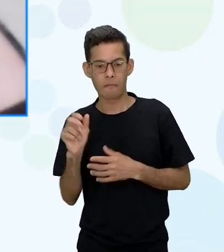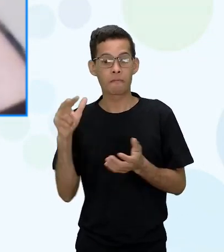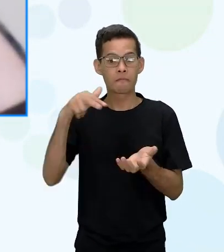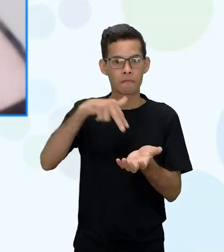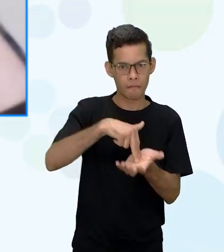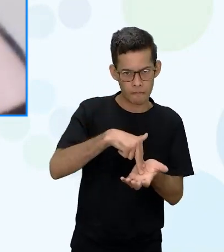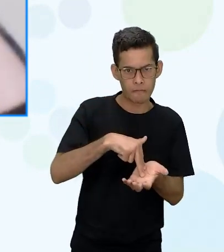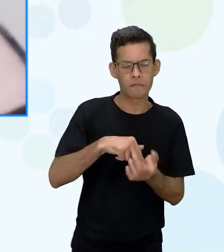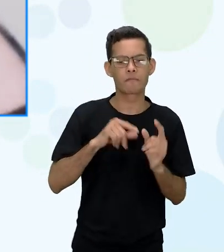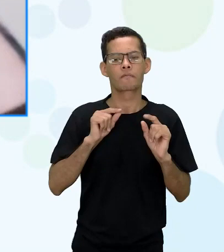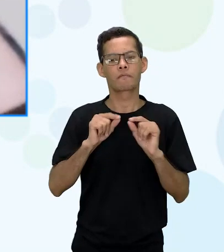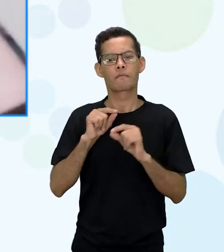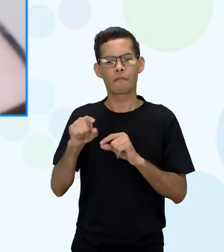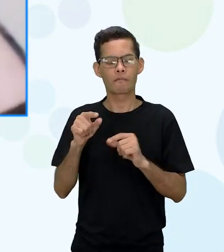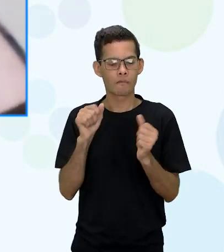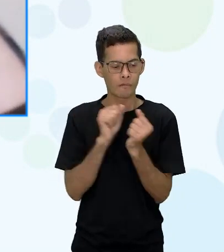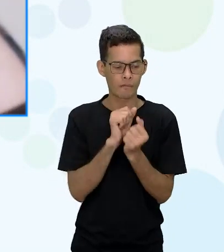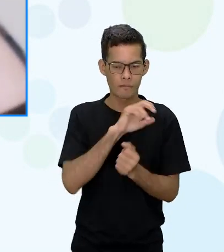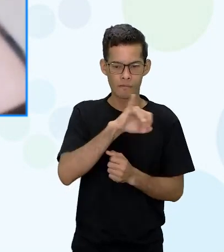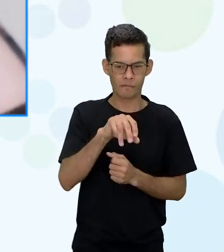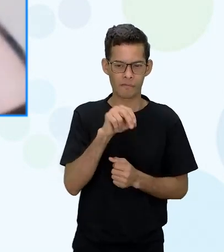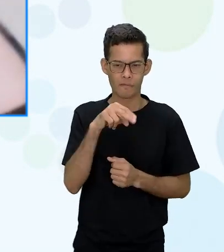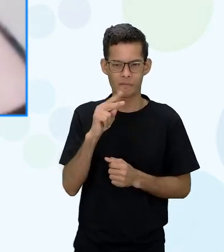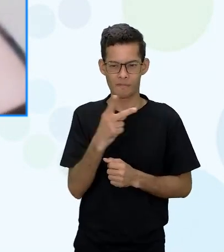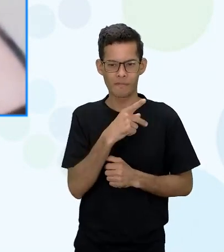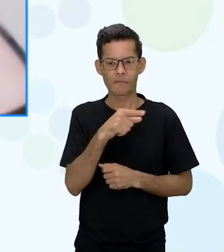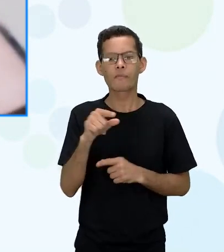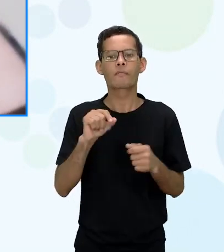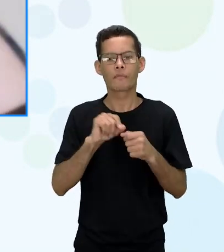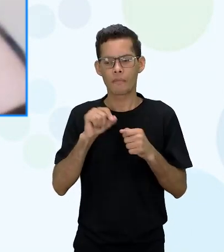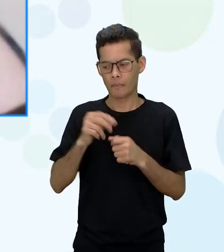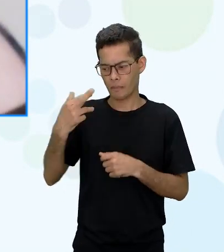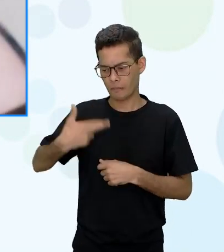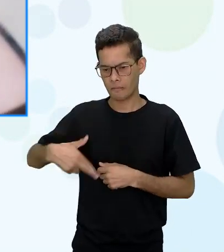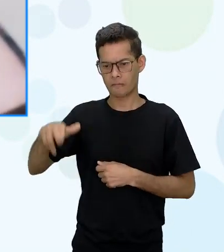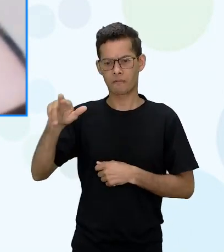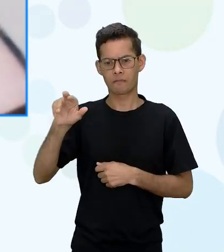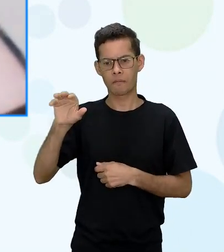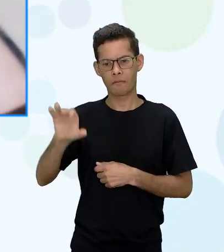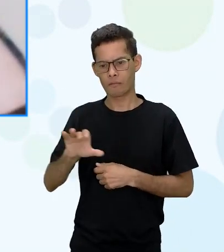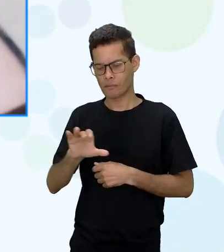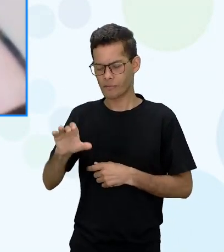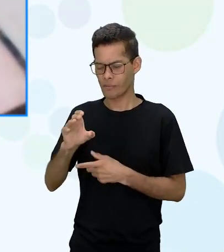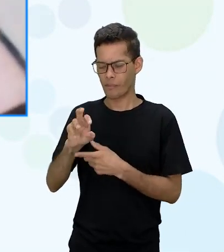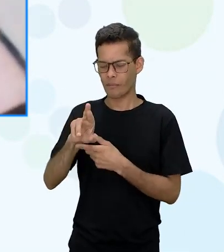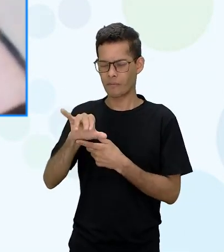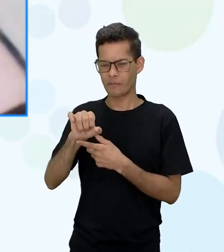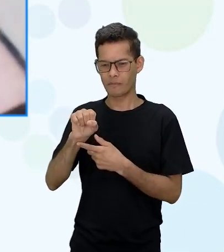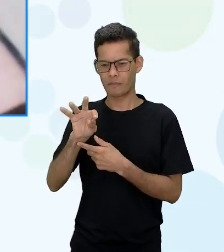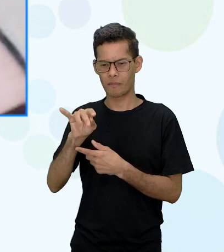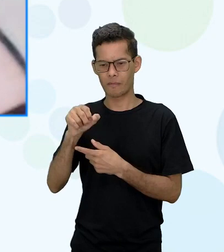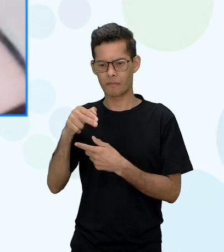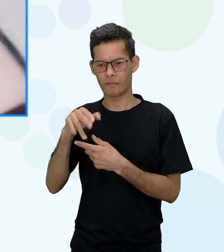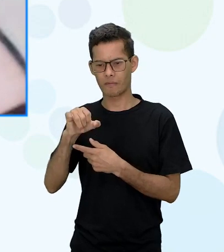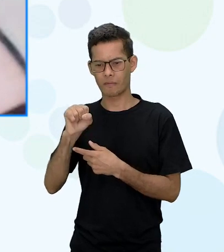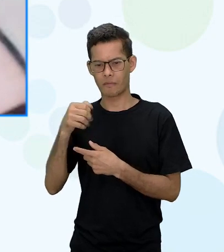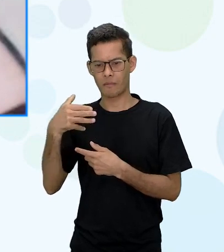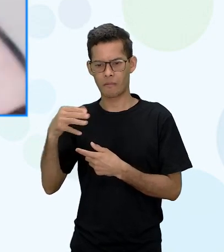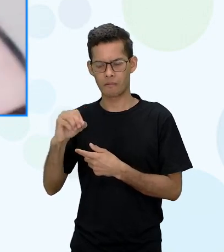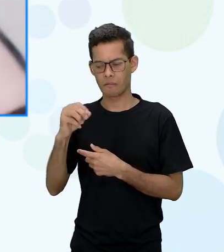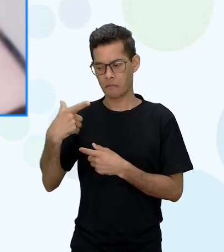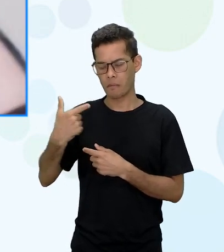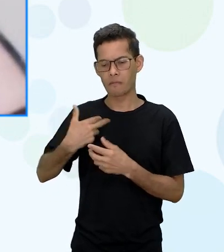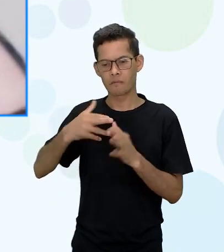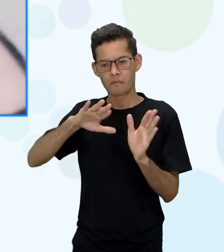engolir o cristianismo esquecer tudo de que ela sabia sobre religião e ficar